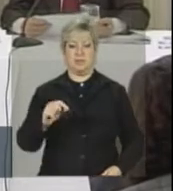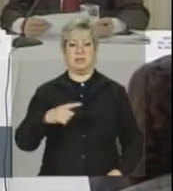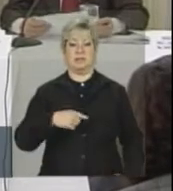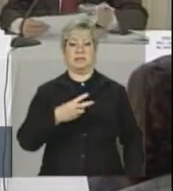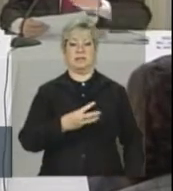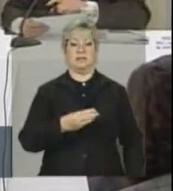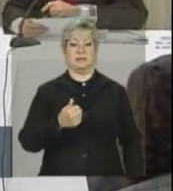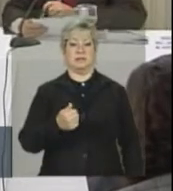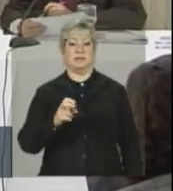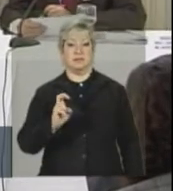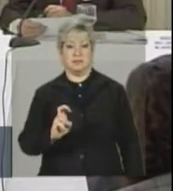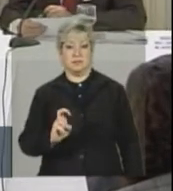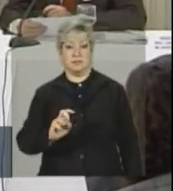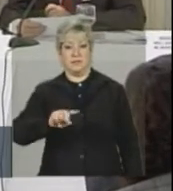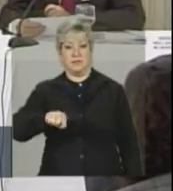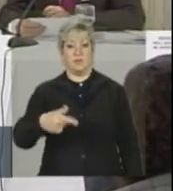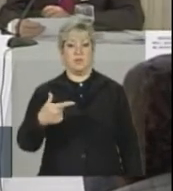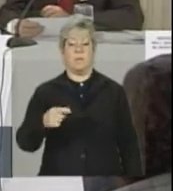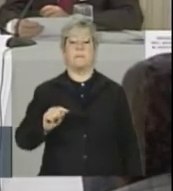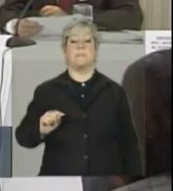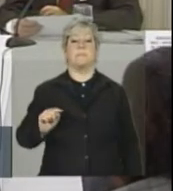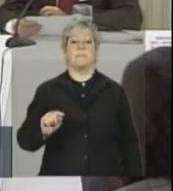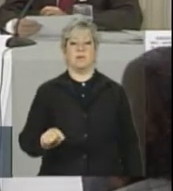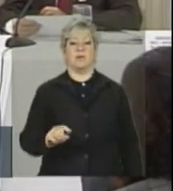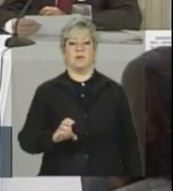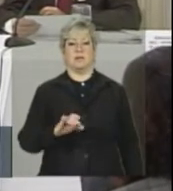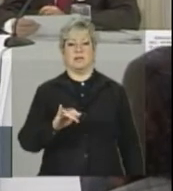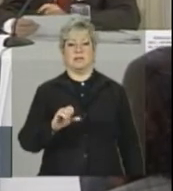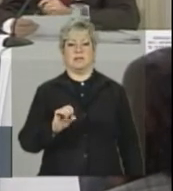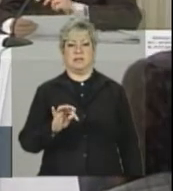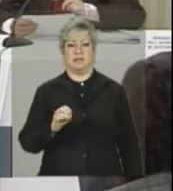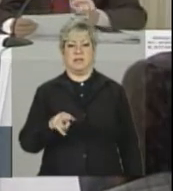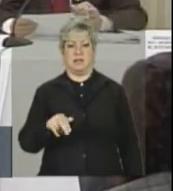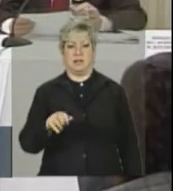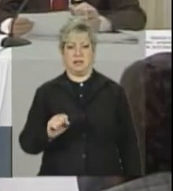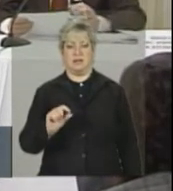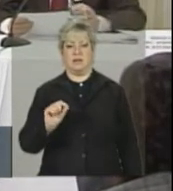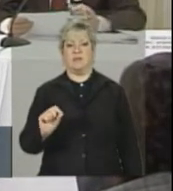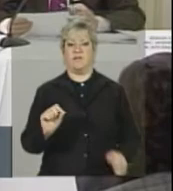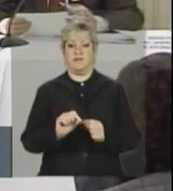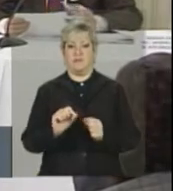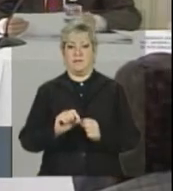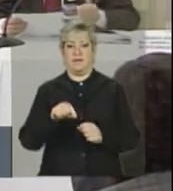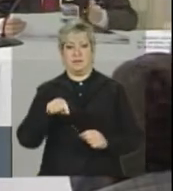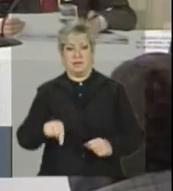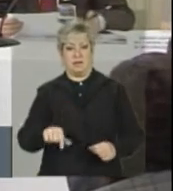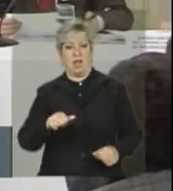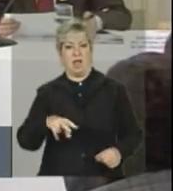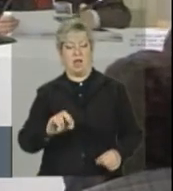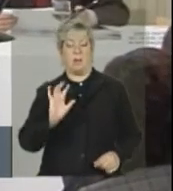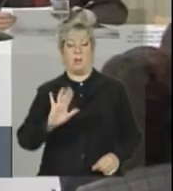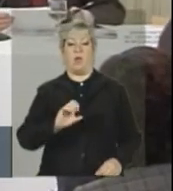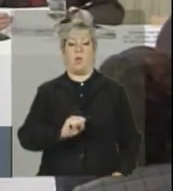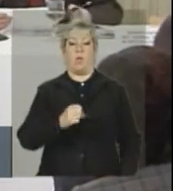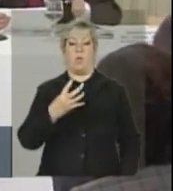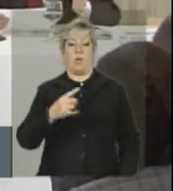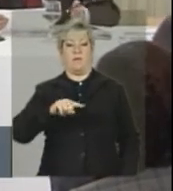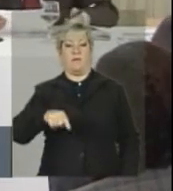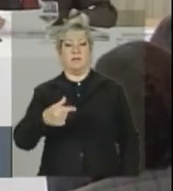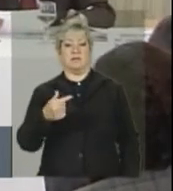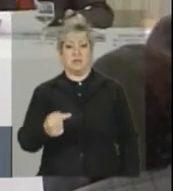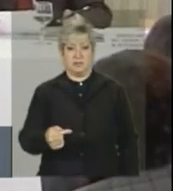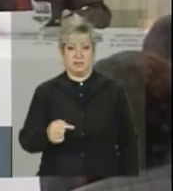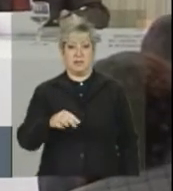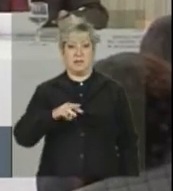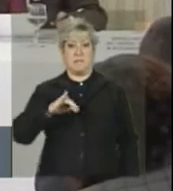315,2 mil cisternas viabilizadas esse ano, sendo que 84,7